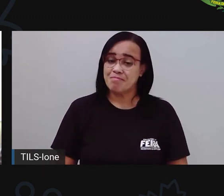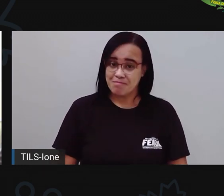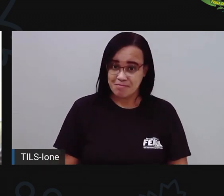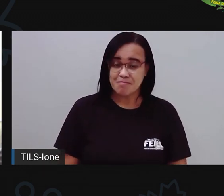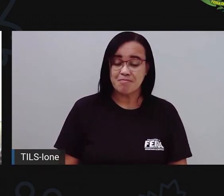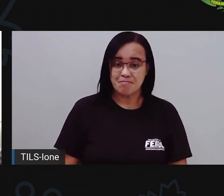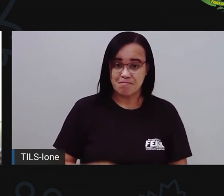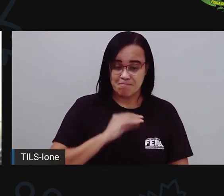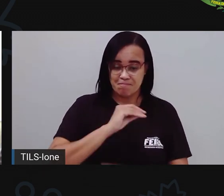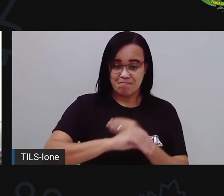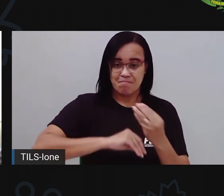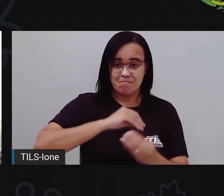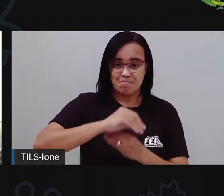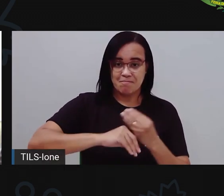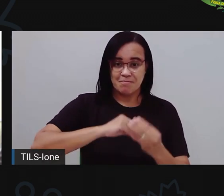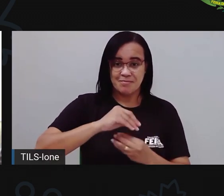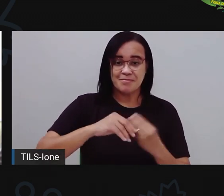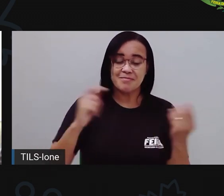vermelho.